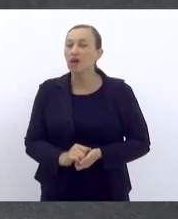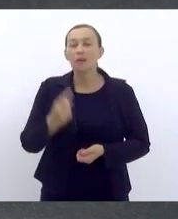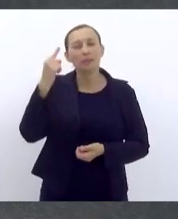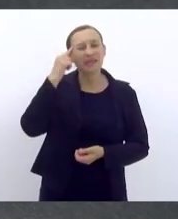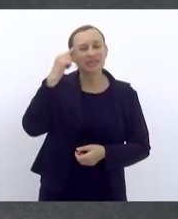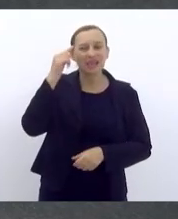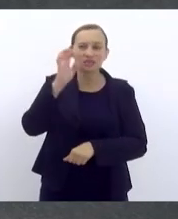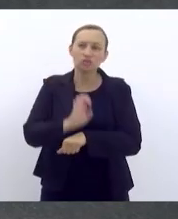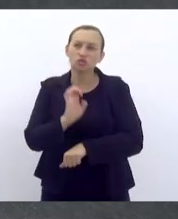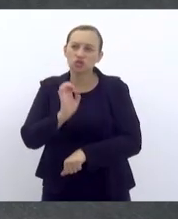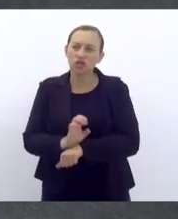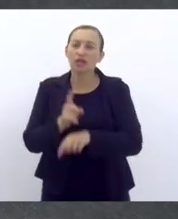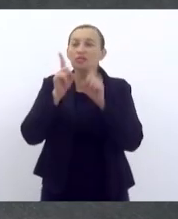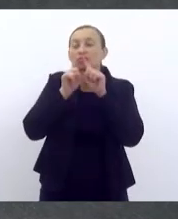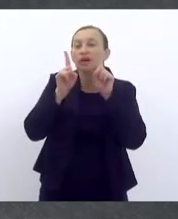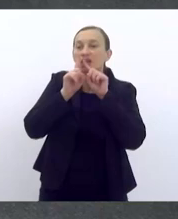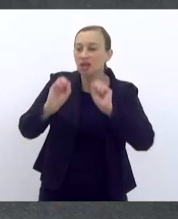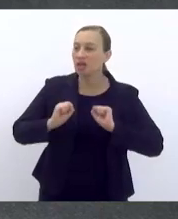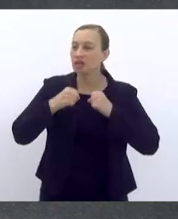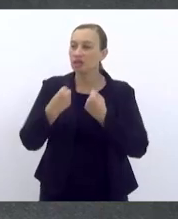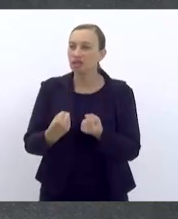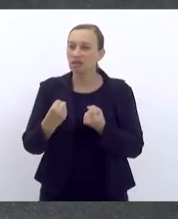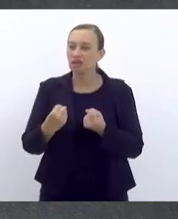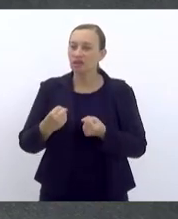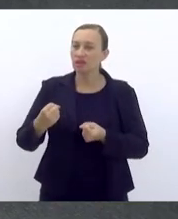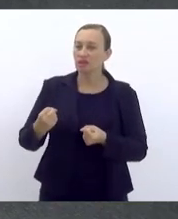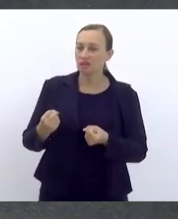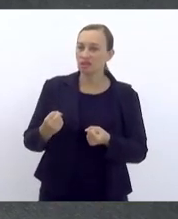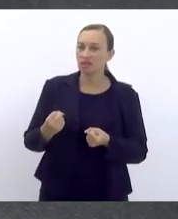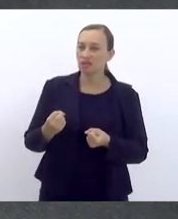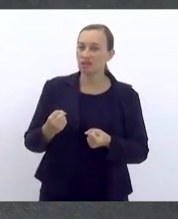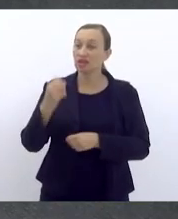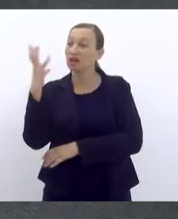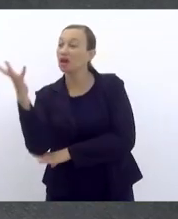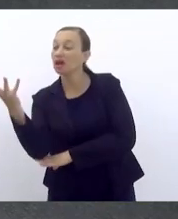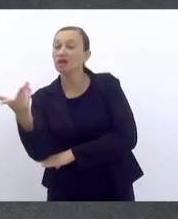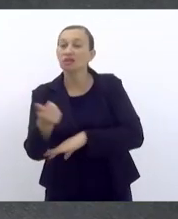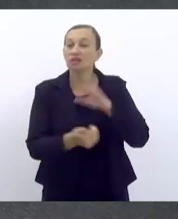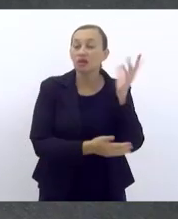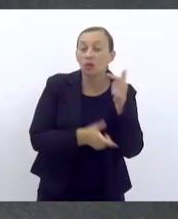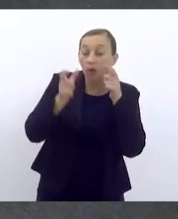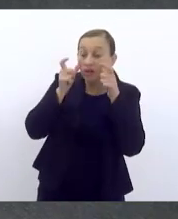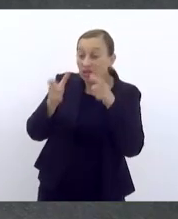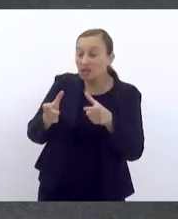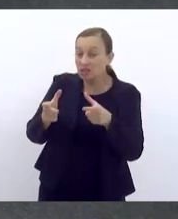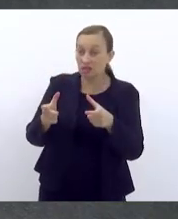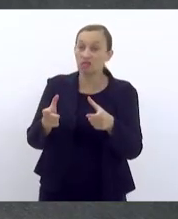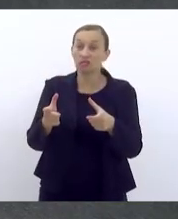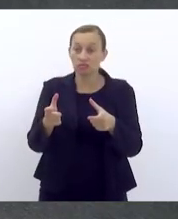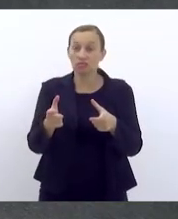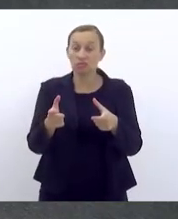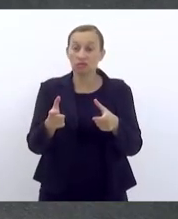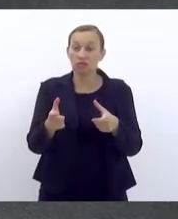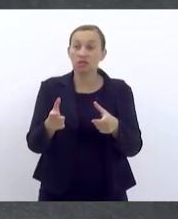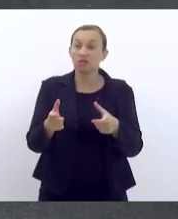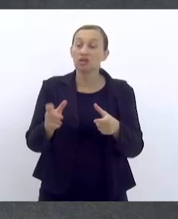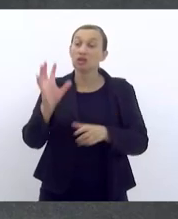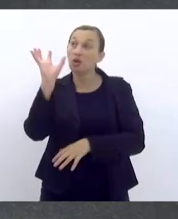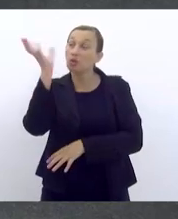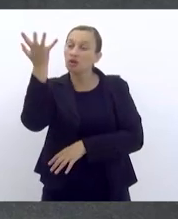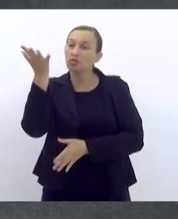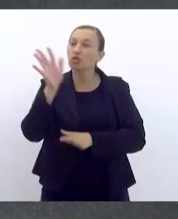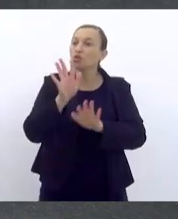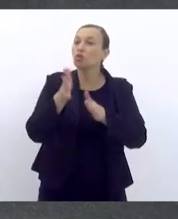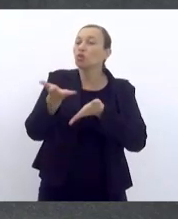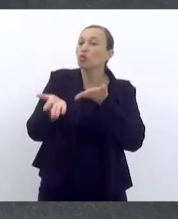e em uma Maricá que defenda suas riquezas naturais com atenção voltada ao meio ambiente e ao clima e cuidar